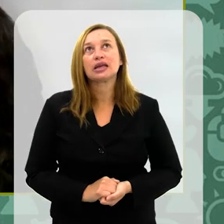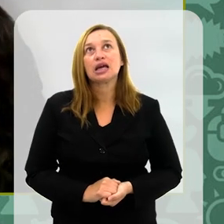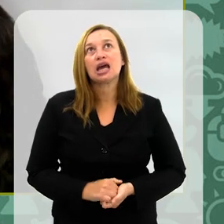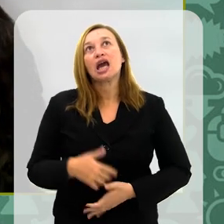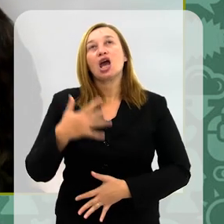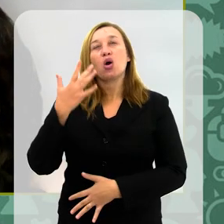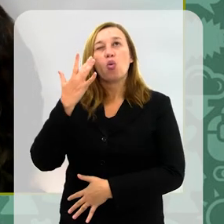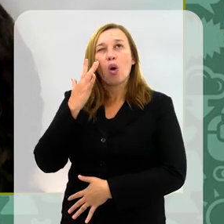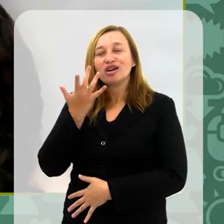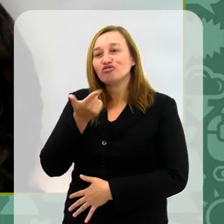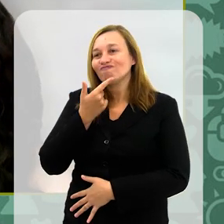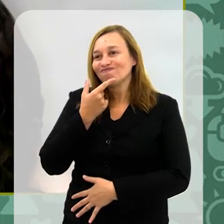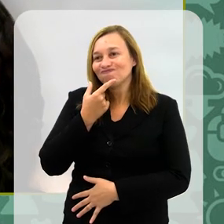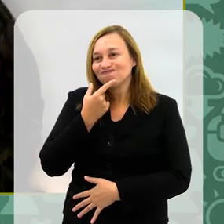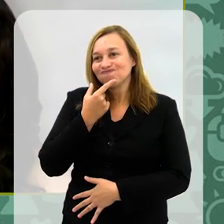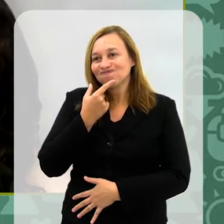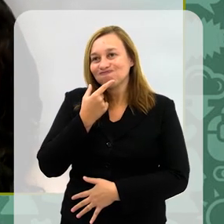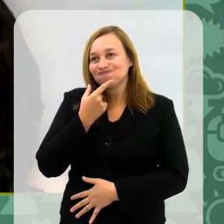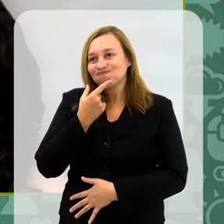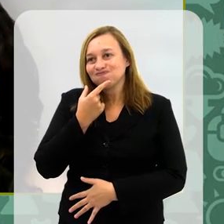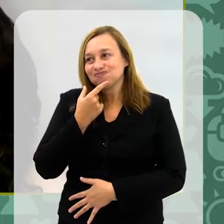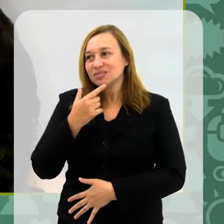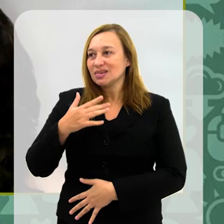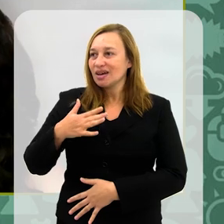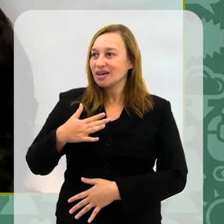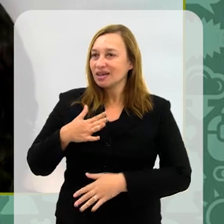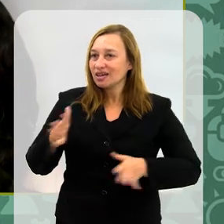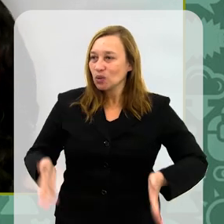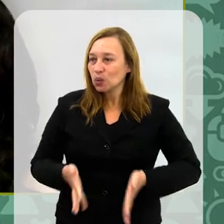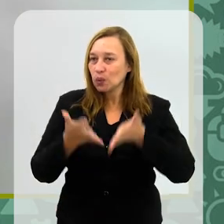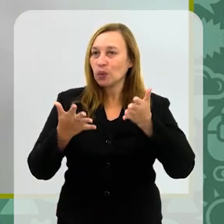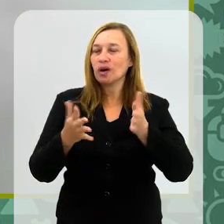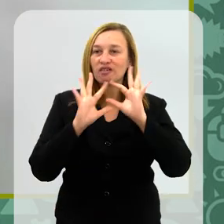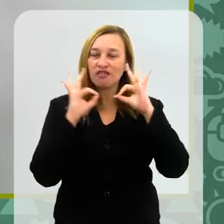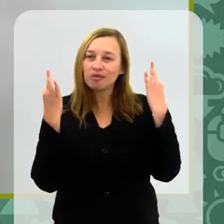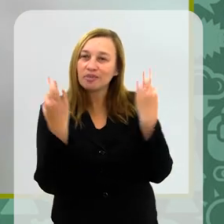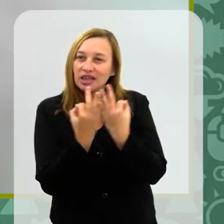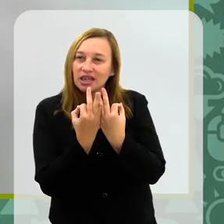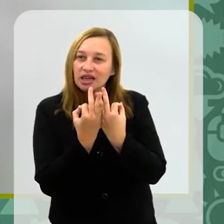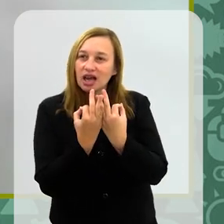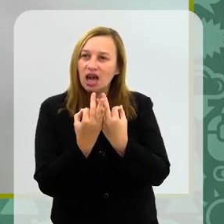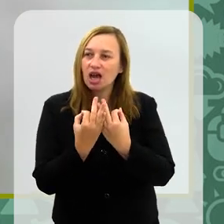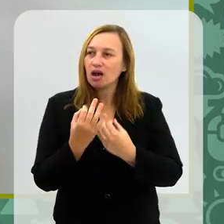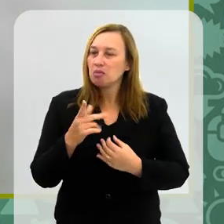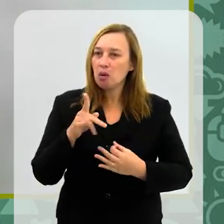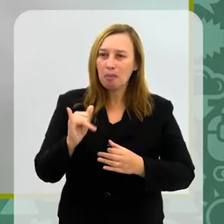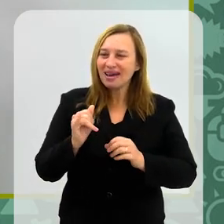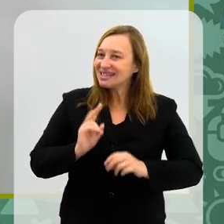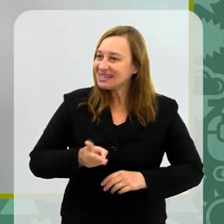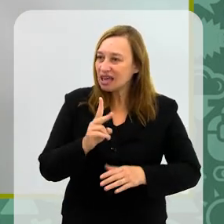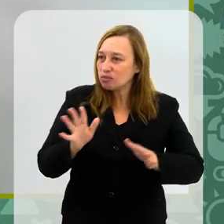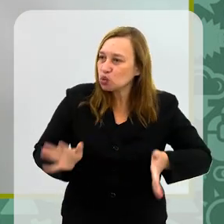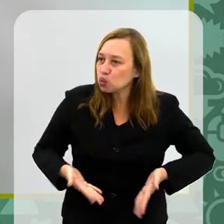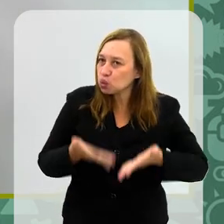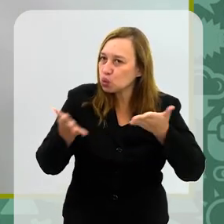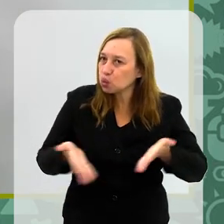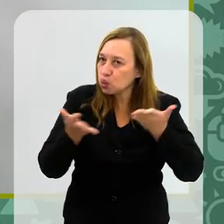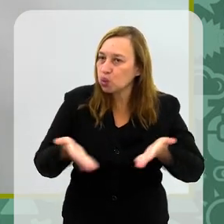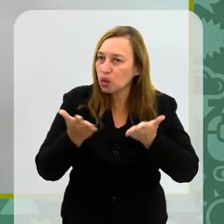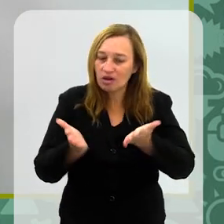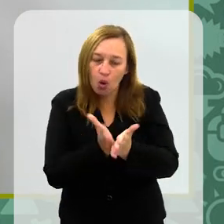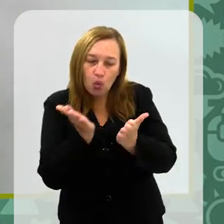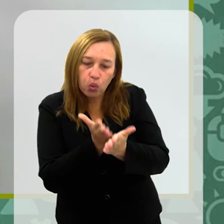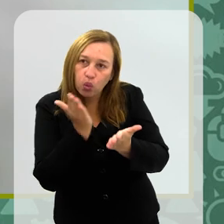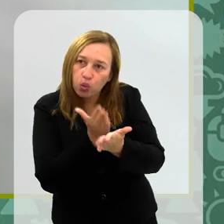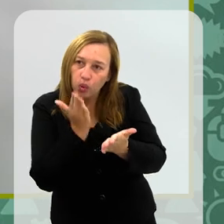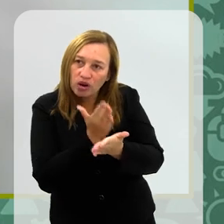Eu acho que veio muito da minha família. Meus pais sempre me incentivaram muito a ler, eles nunca me negaram o livro, então isso